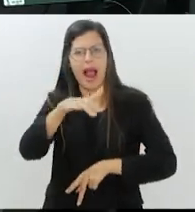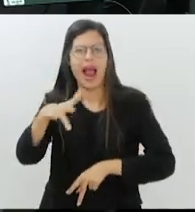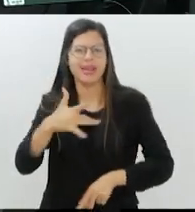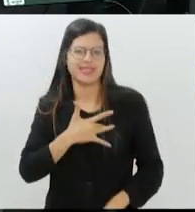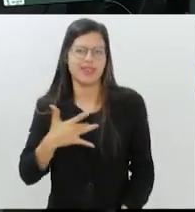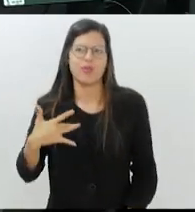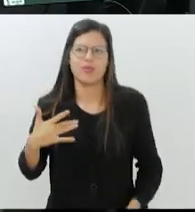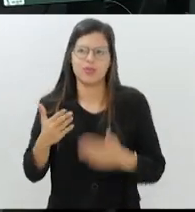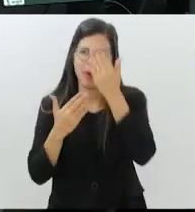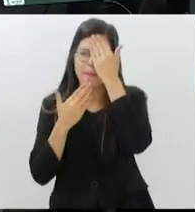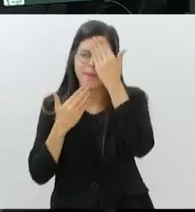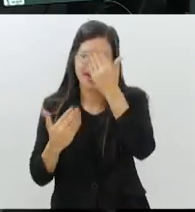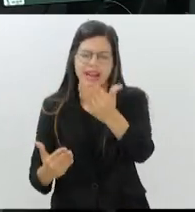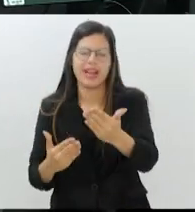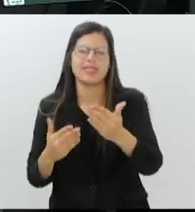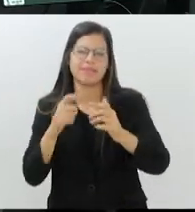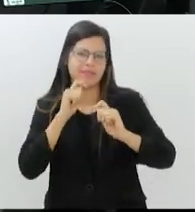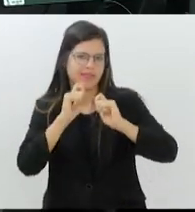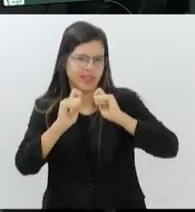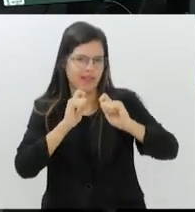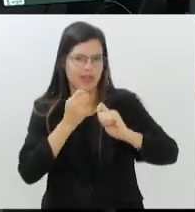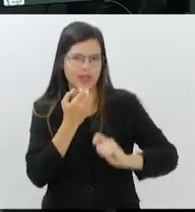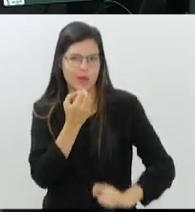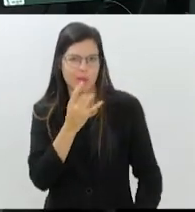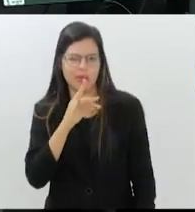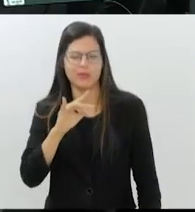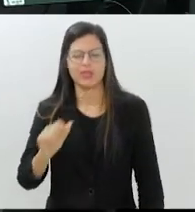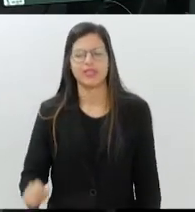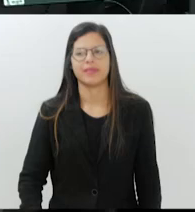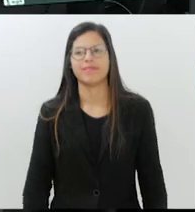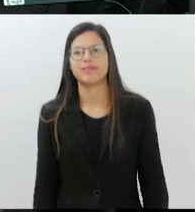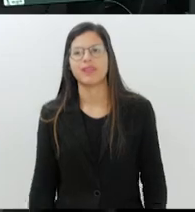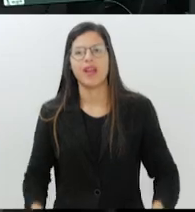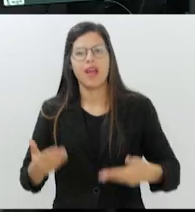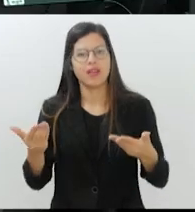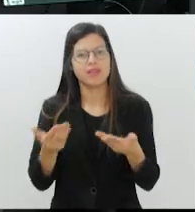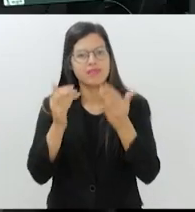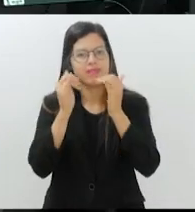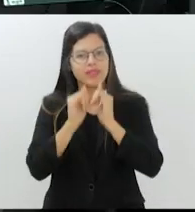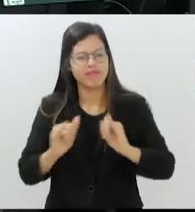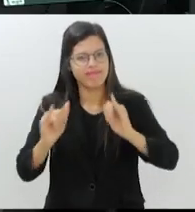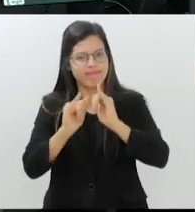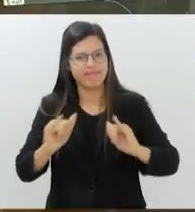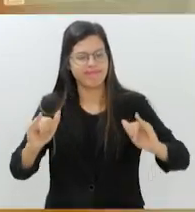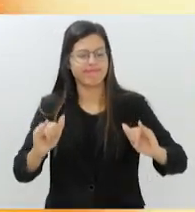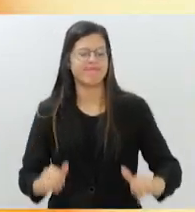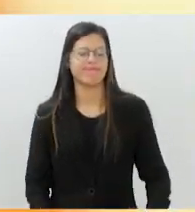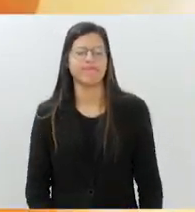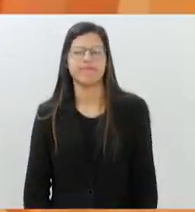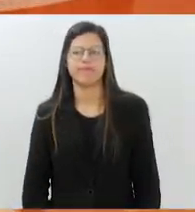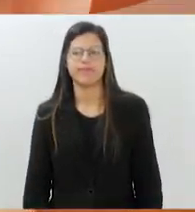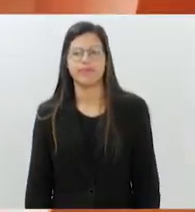Obrigado, agradeço ao Cláudio pela entrevista. Bom dia para vocês. Vamos ao nosso giro de notícias de hoje.